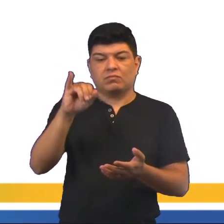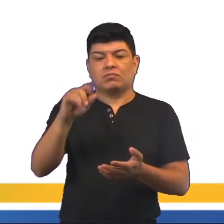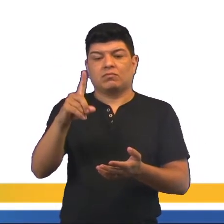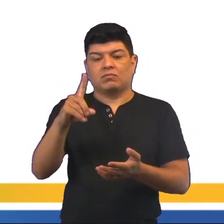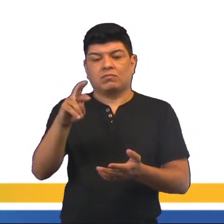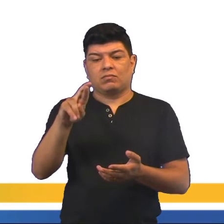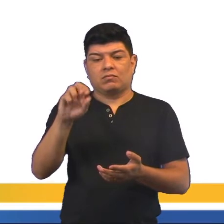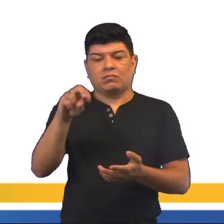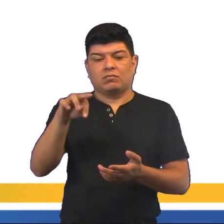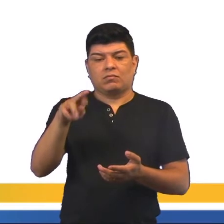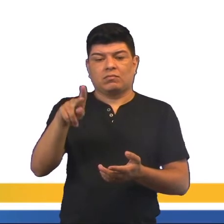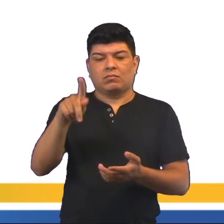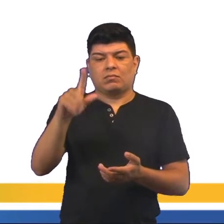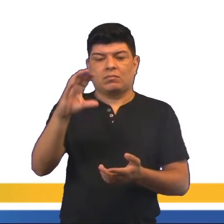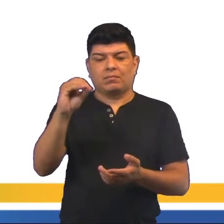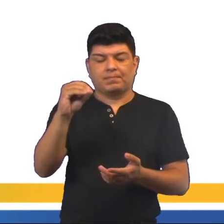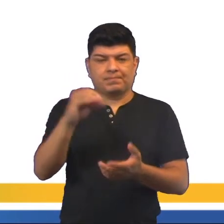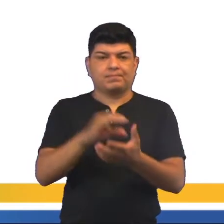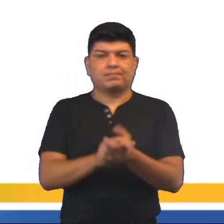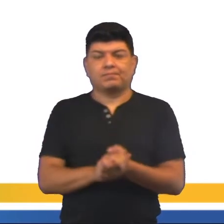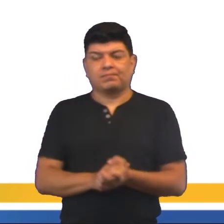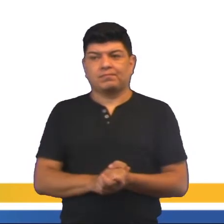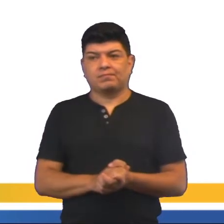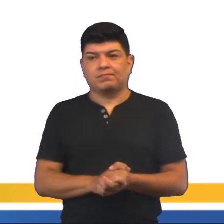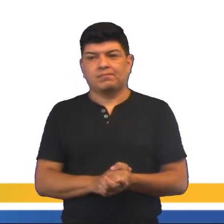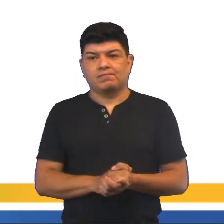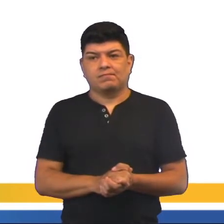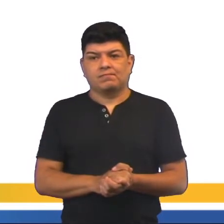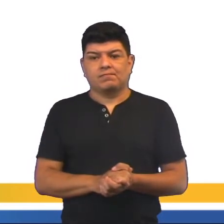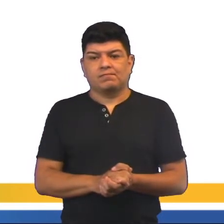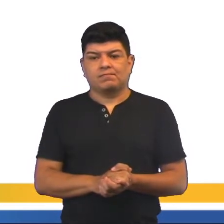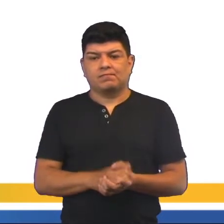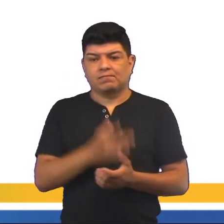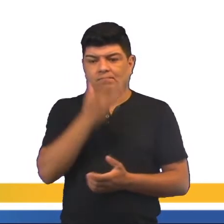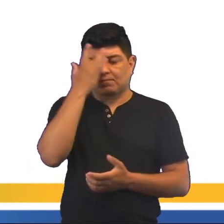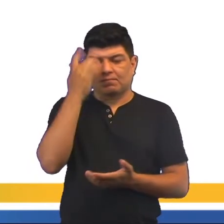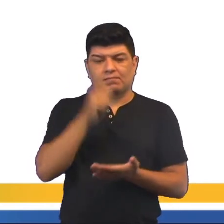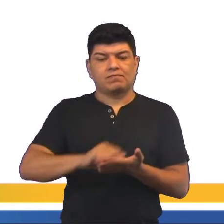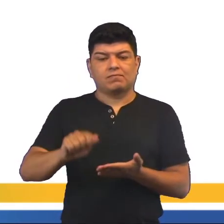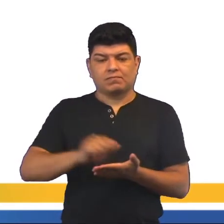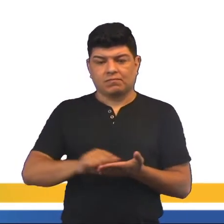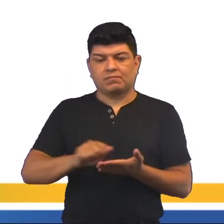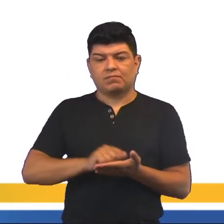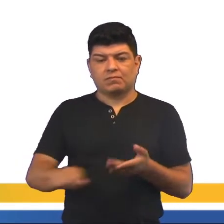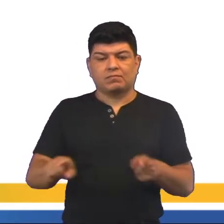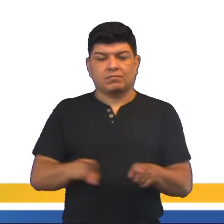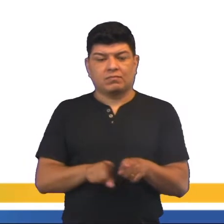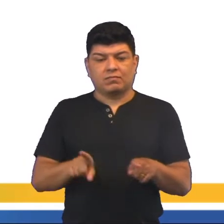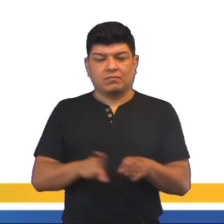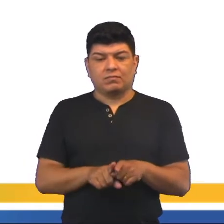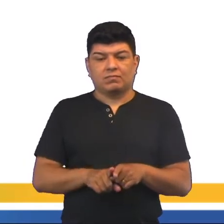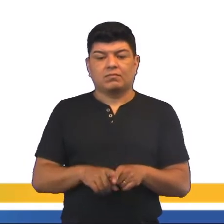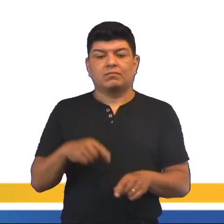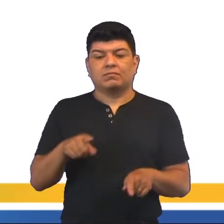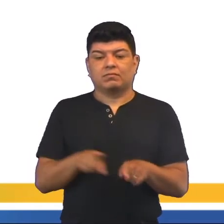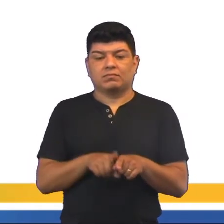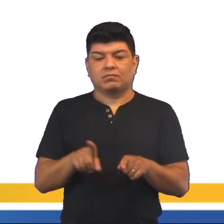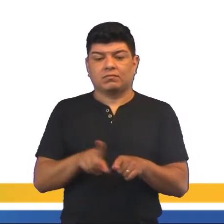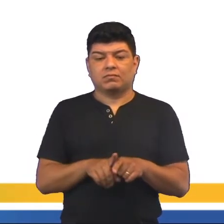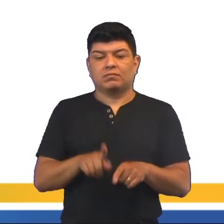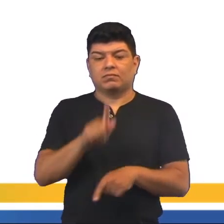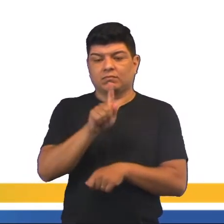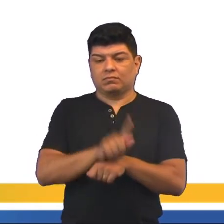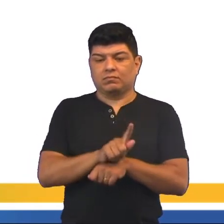pelo dramaturgo, né? Pelo... A pessoa que escreveu a peça, né? Nós temos aí o